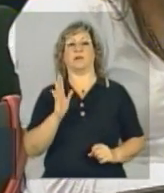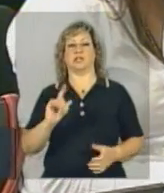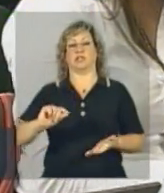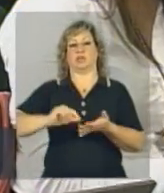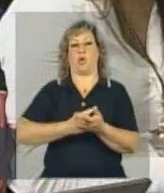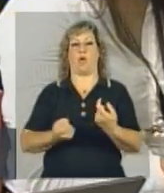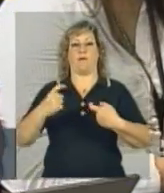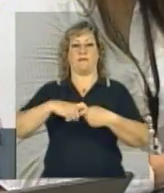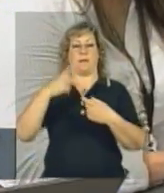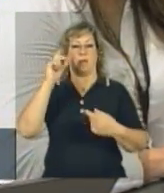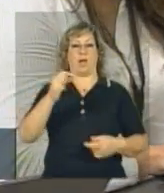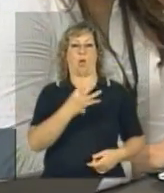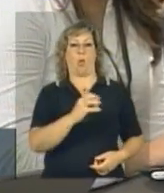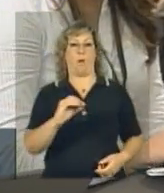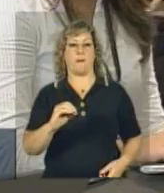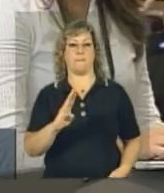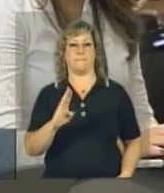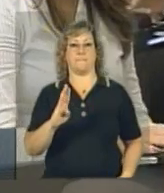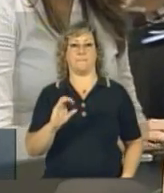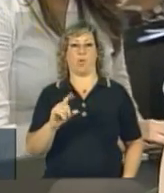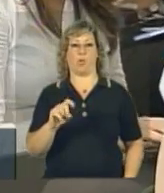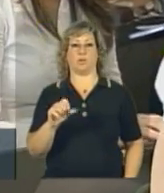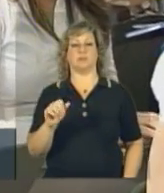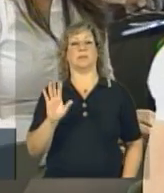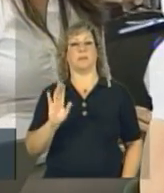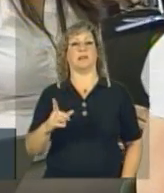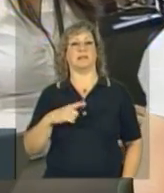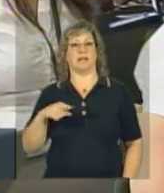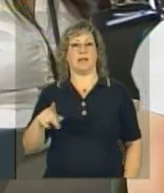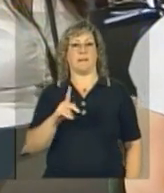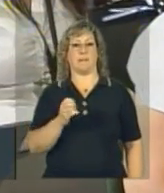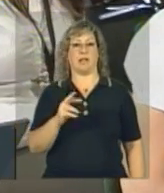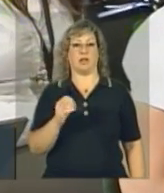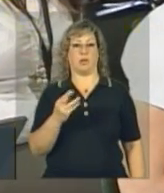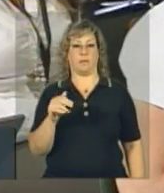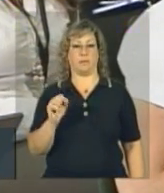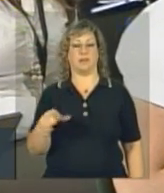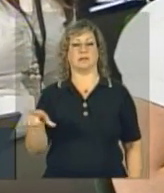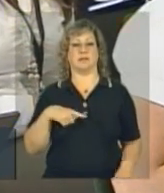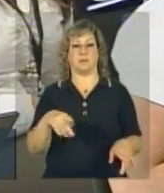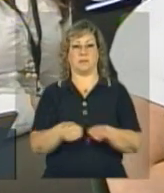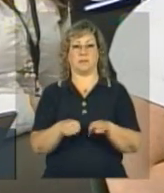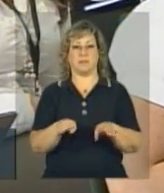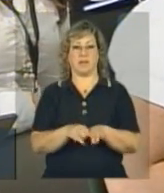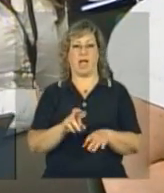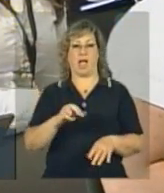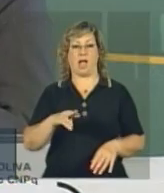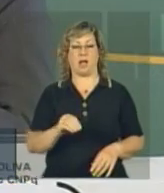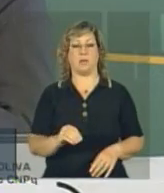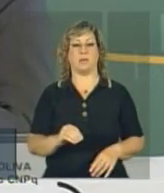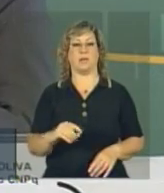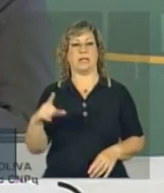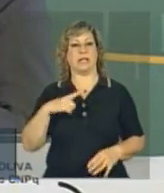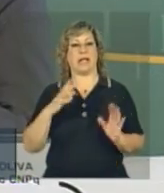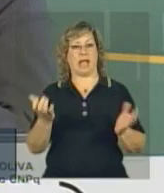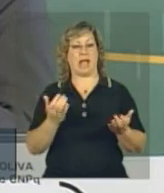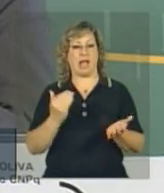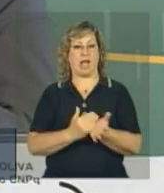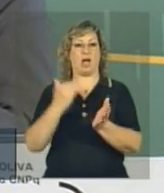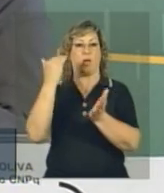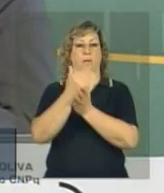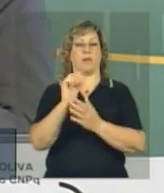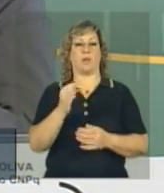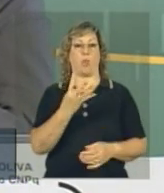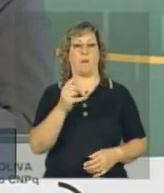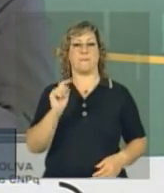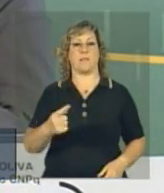mas, estipulada pela Petrobras, que é do mesmo ramo, ela já está querendo aumentar a oferta para